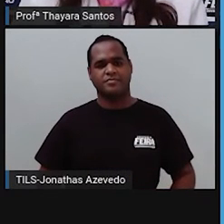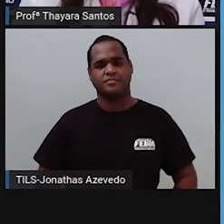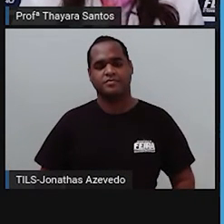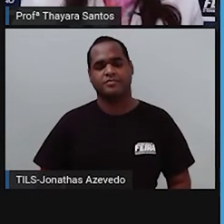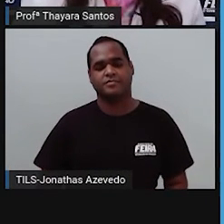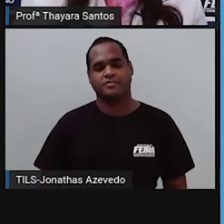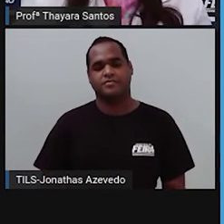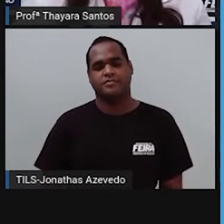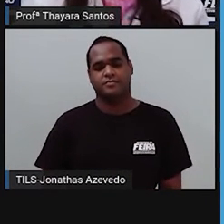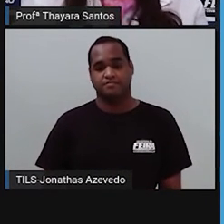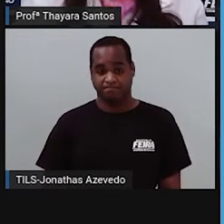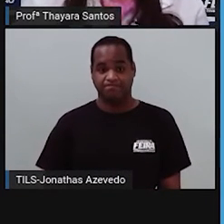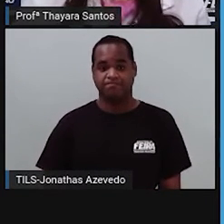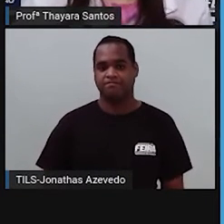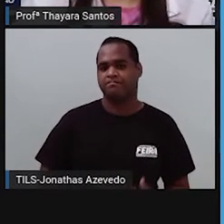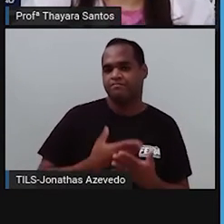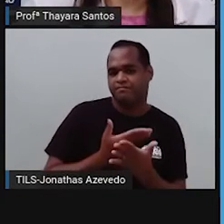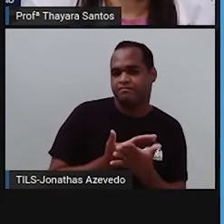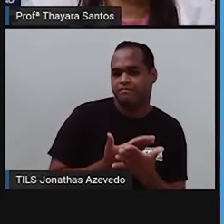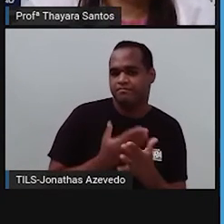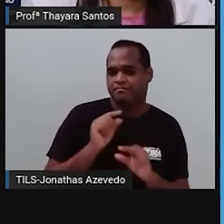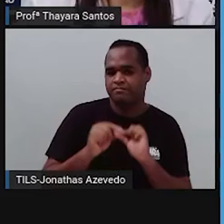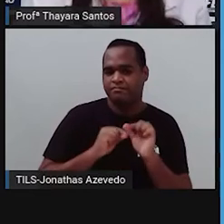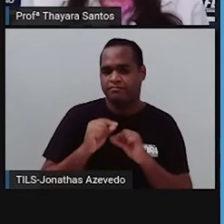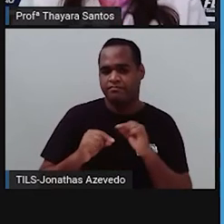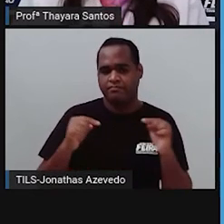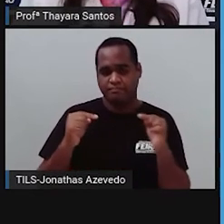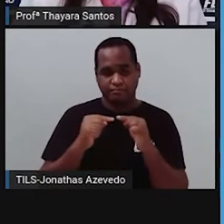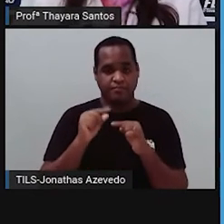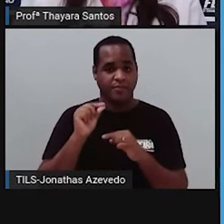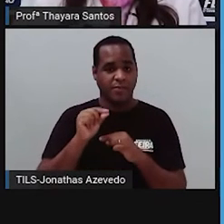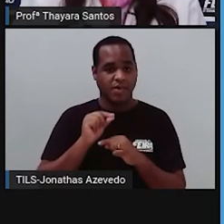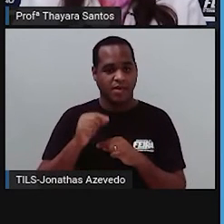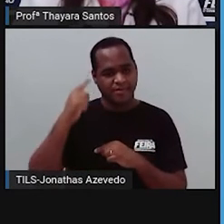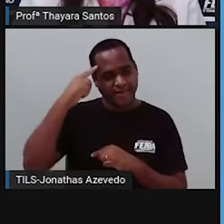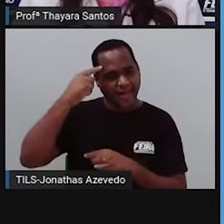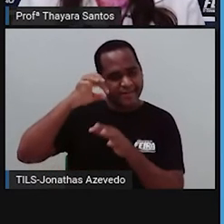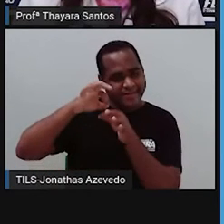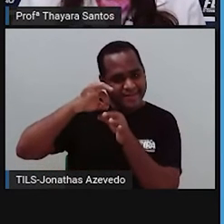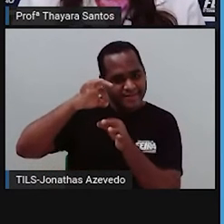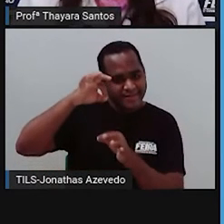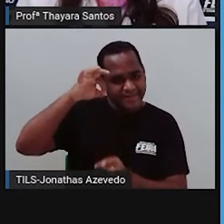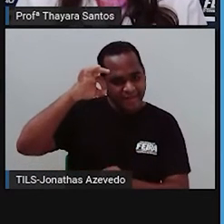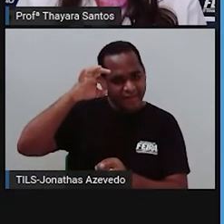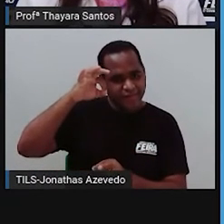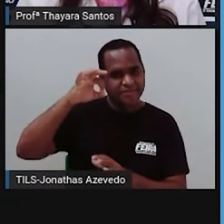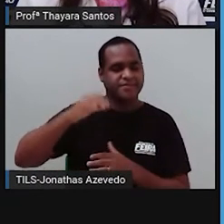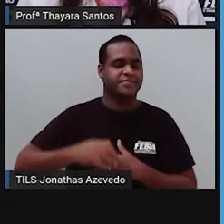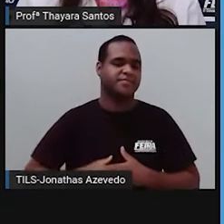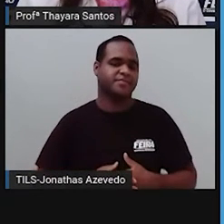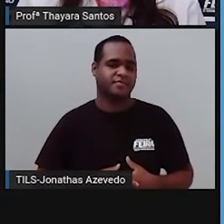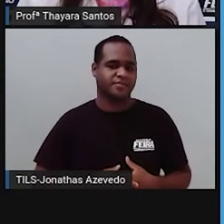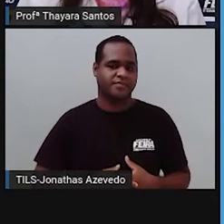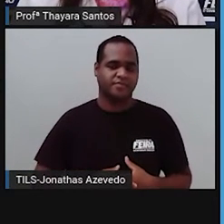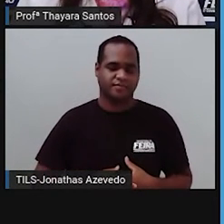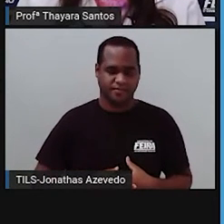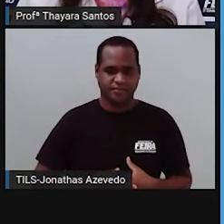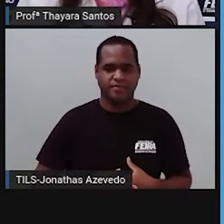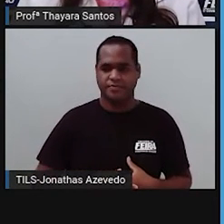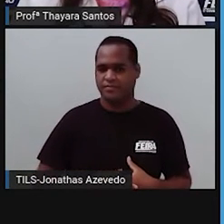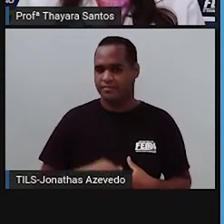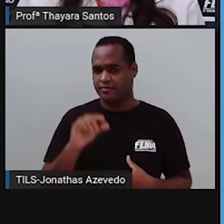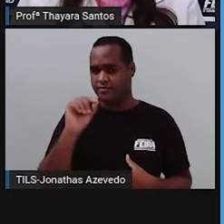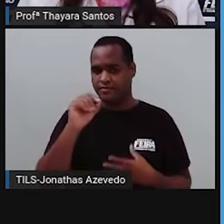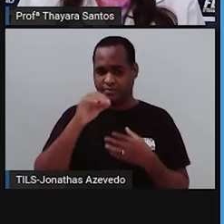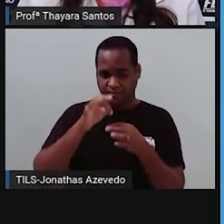Agora, a gente vai estudar o tecido nervoso. o terceiro tipo de tecido que a gente tem aí. O tecido nervoso,